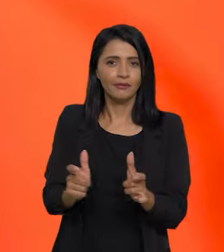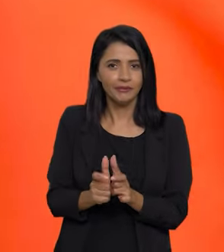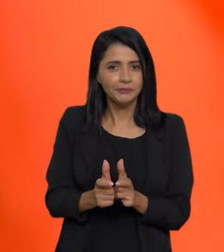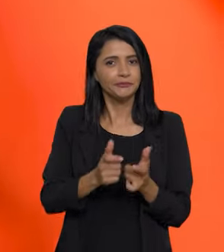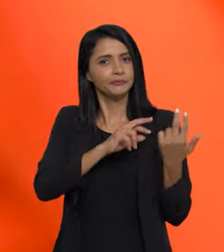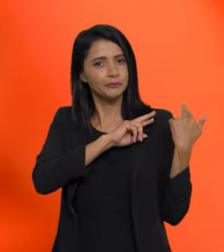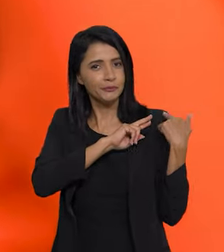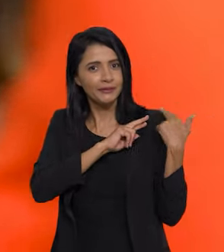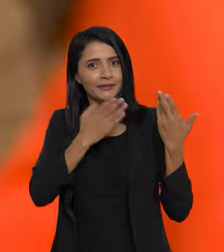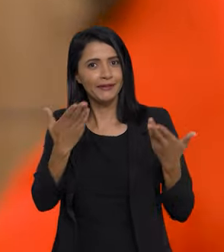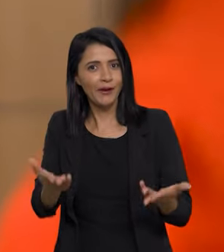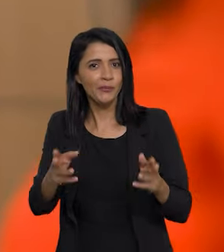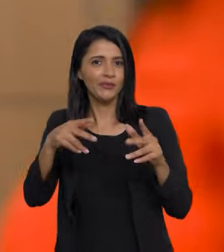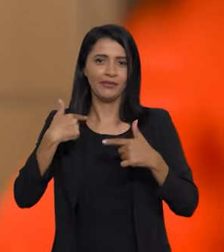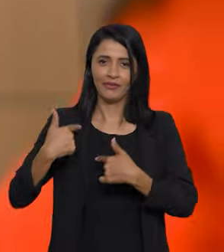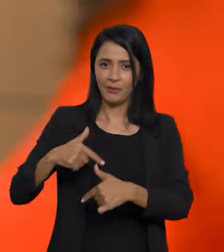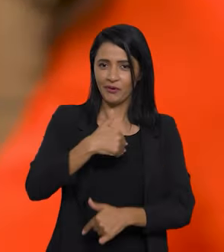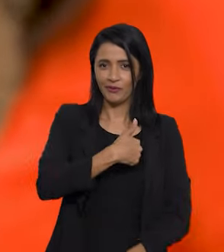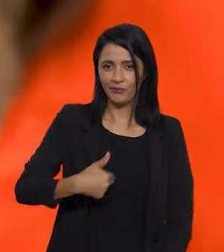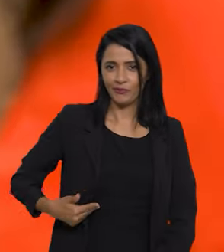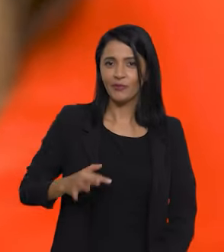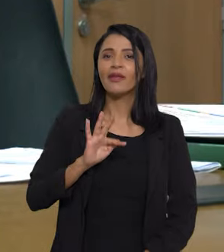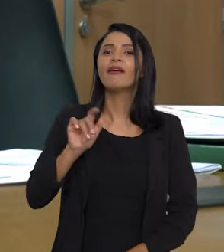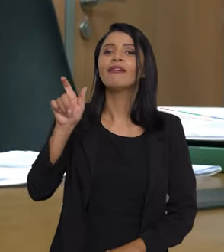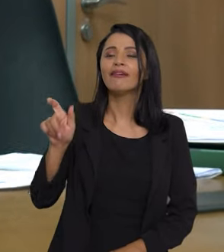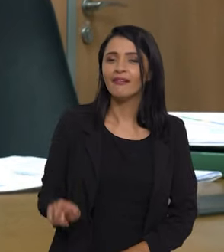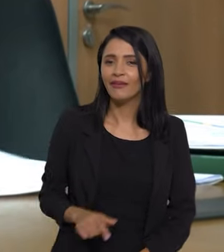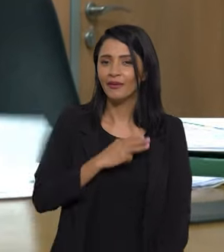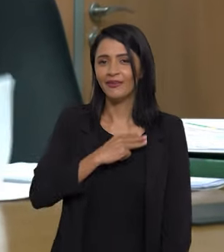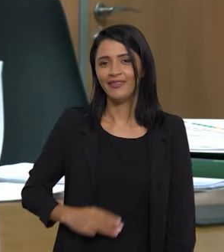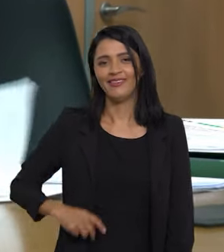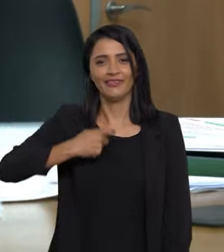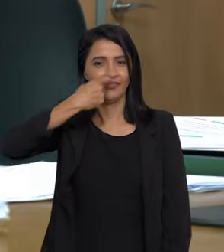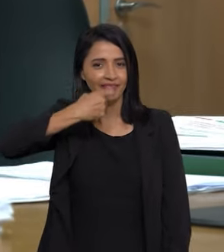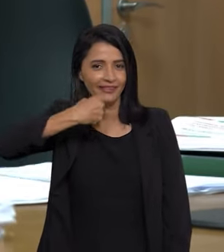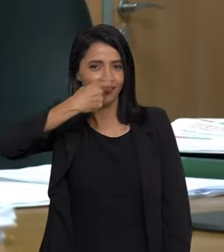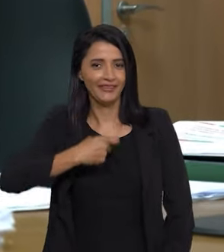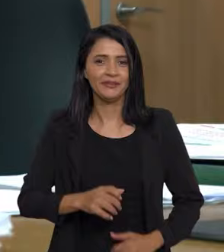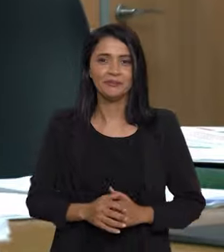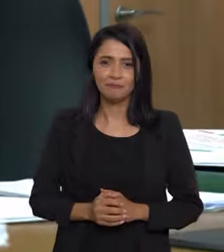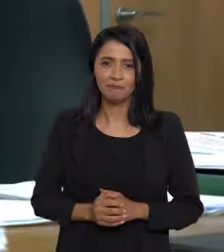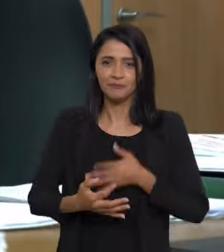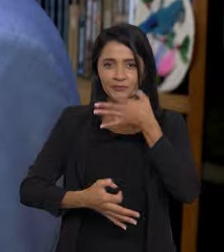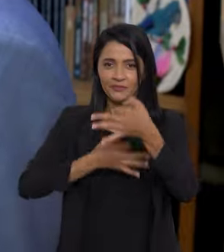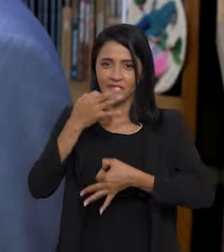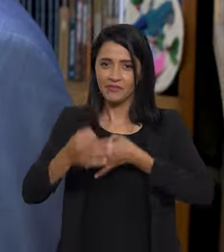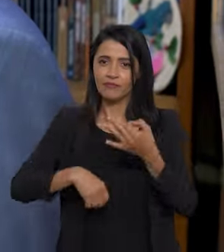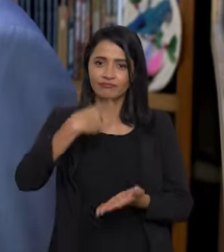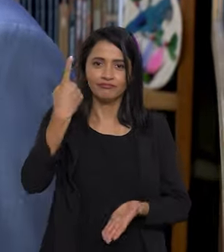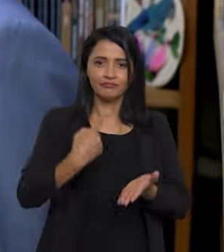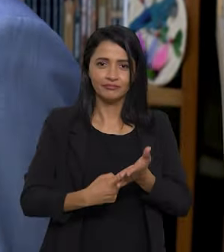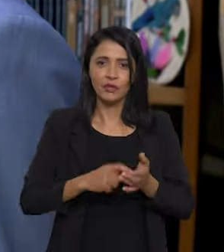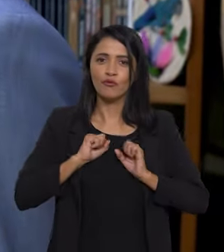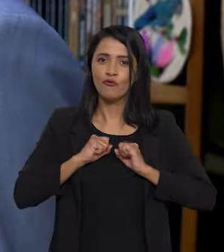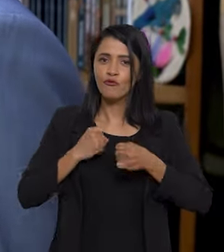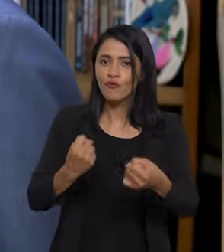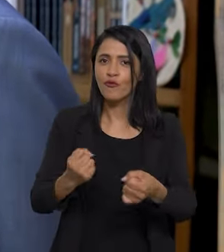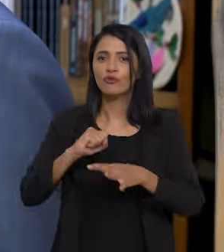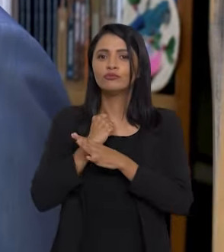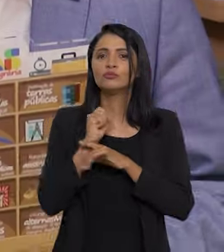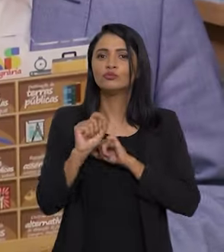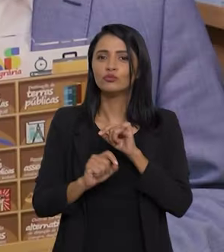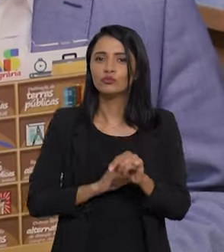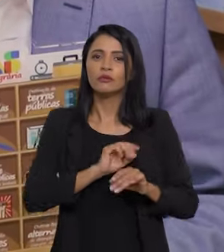a pobreza. O responsável por este trabalho no governo federal é o ministro Paulo Teixeira. Su gestão tem sido marcada por um